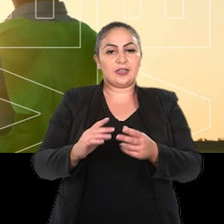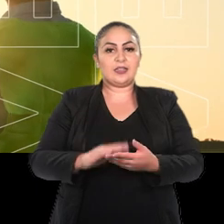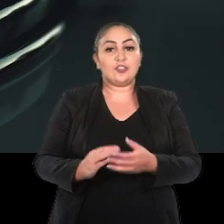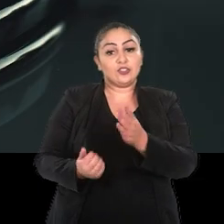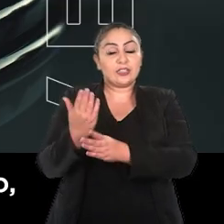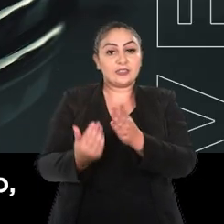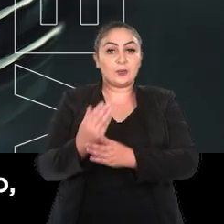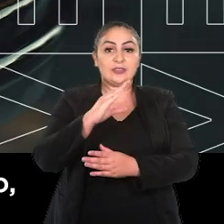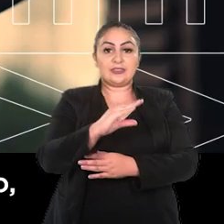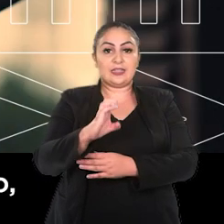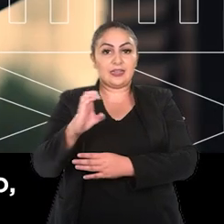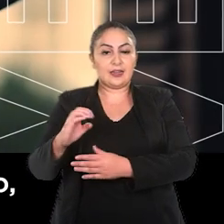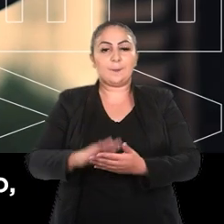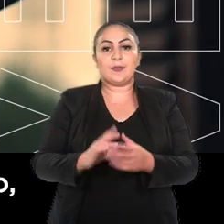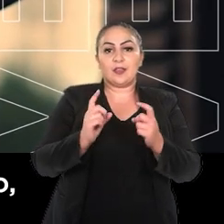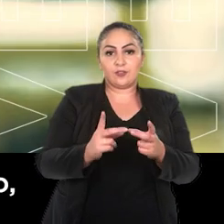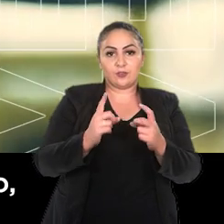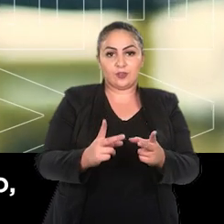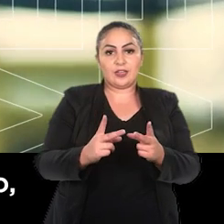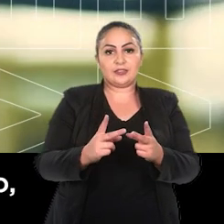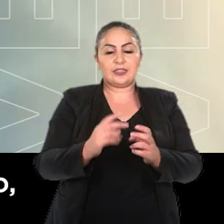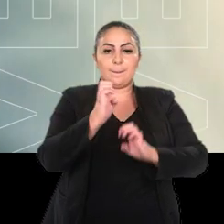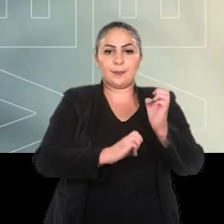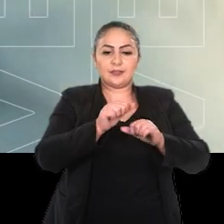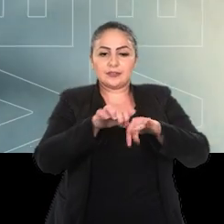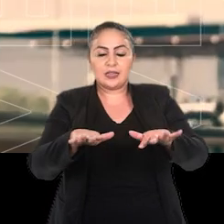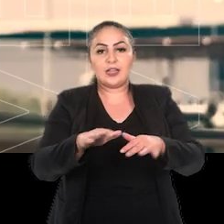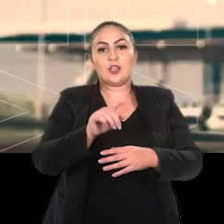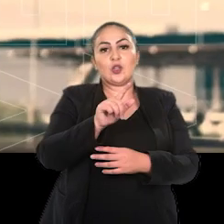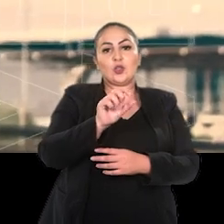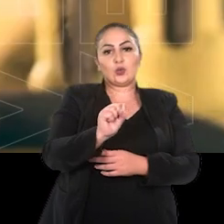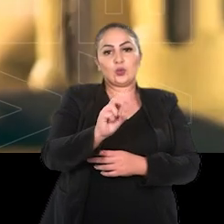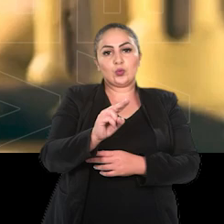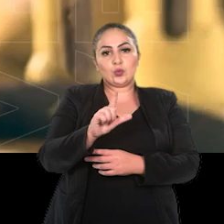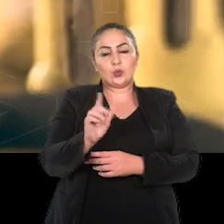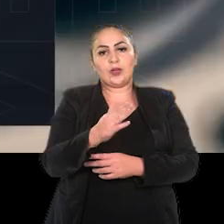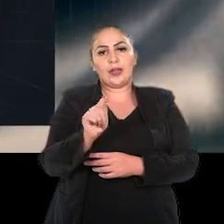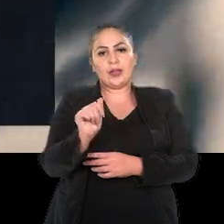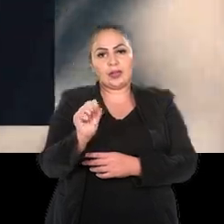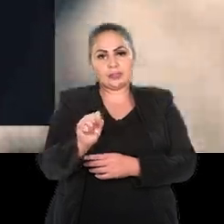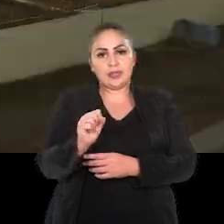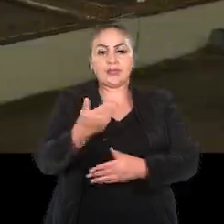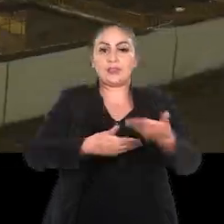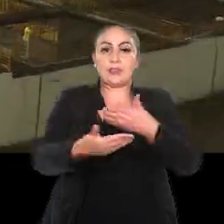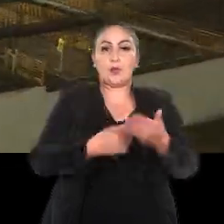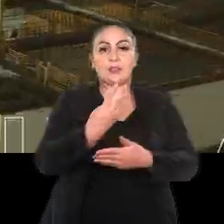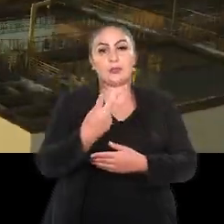da CEE, venda da empresa distribuidora de gás canalizado, a SulGas, que atende 42 cidades,